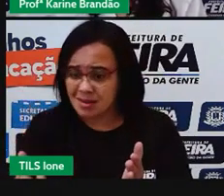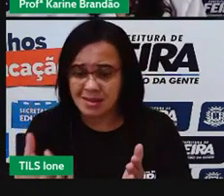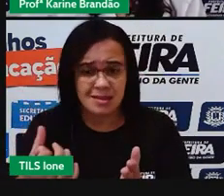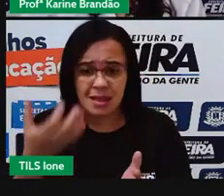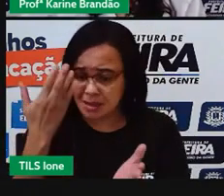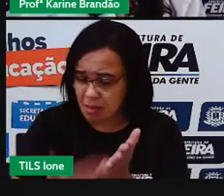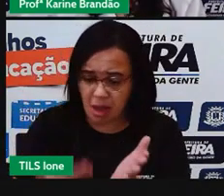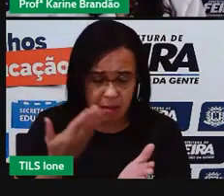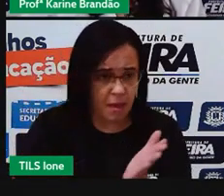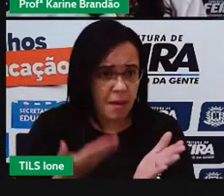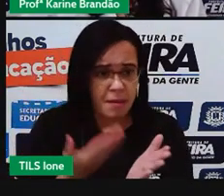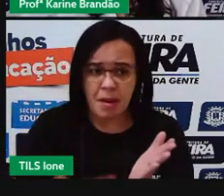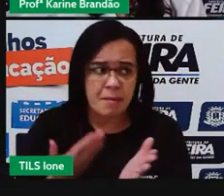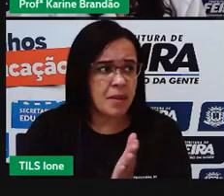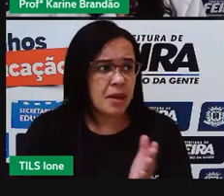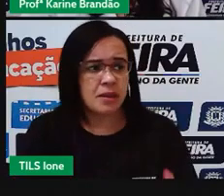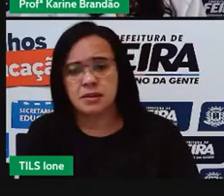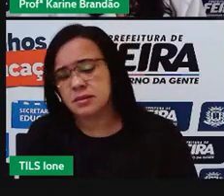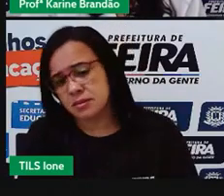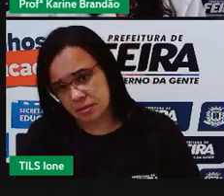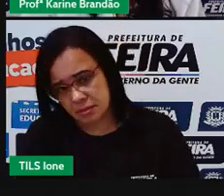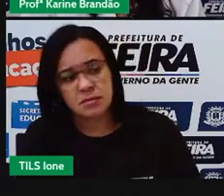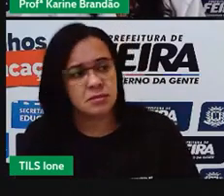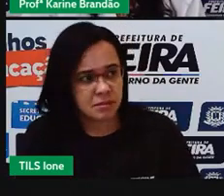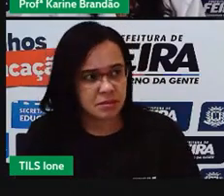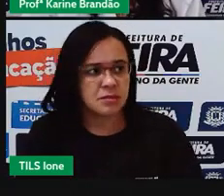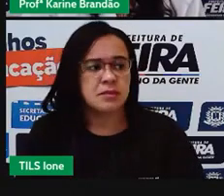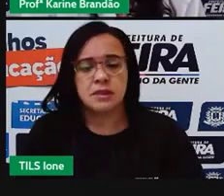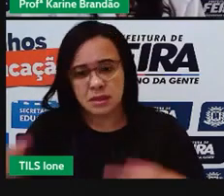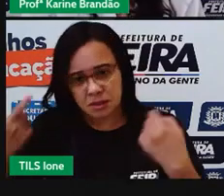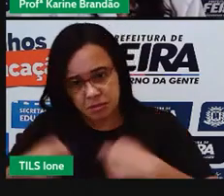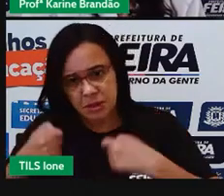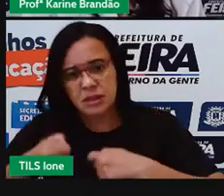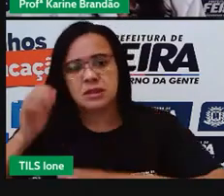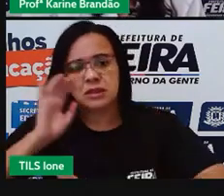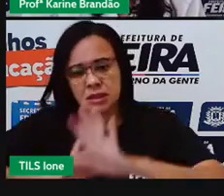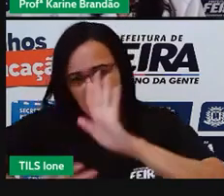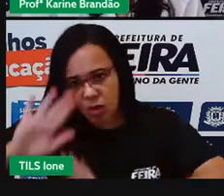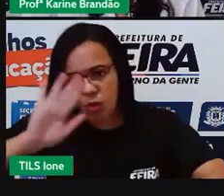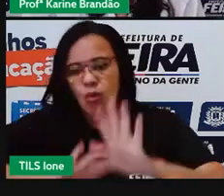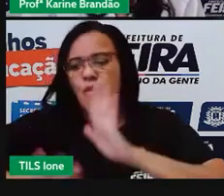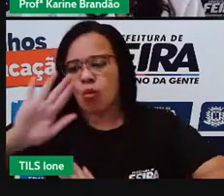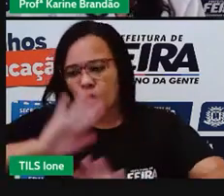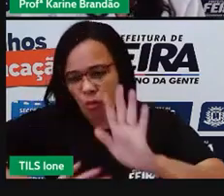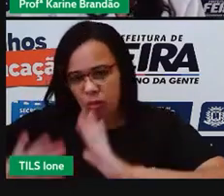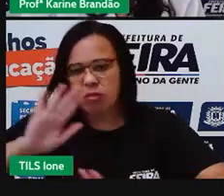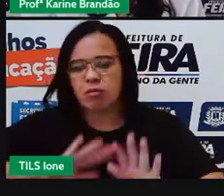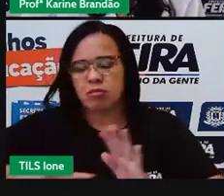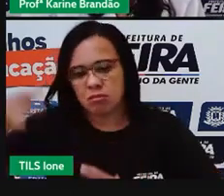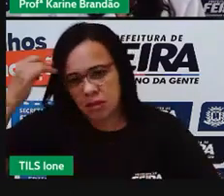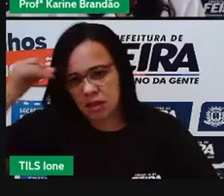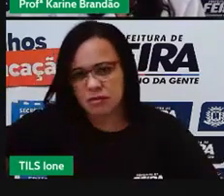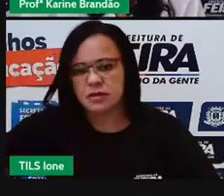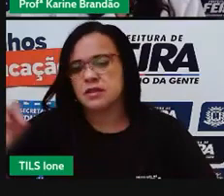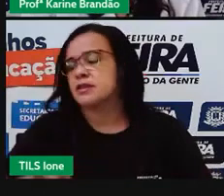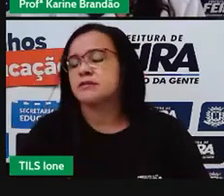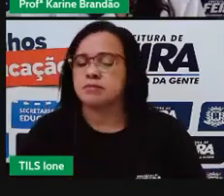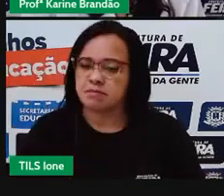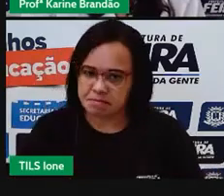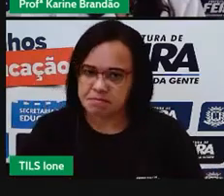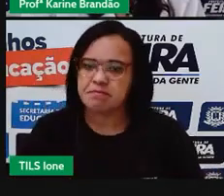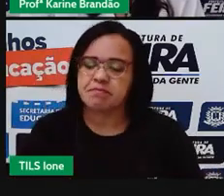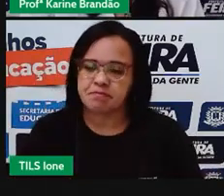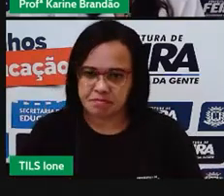mês isso significa o quê? 1.380 litros. É muita água que a gente pode evitar de consumir.